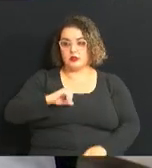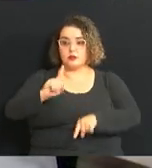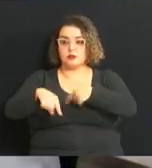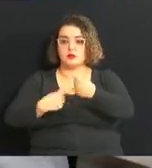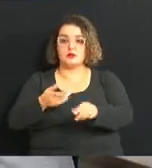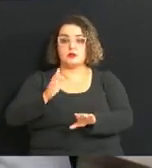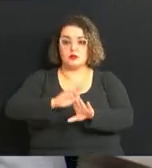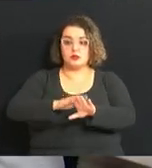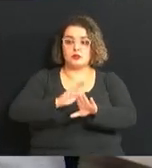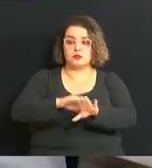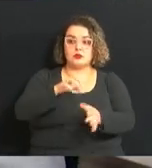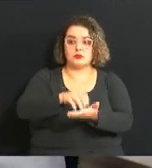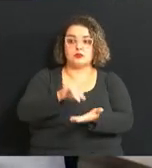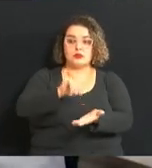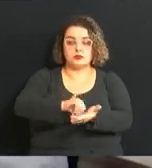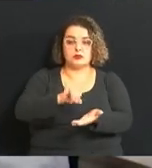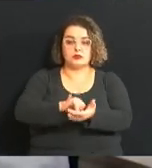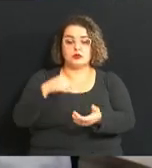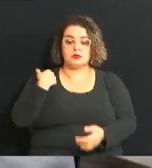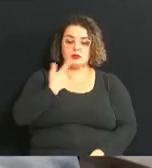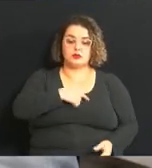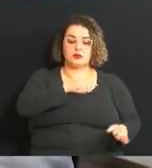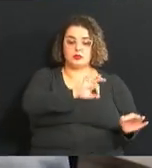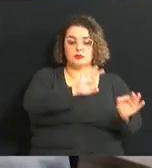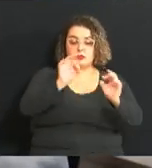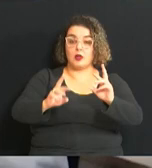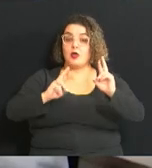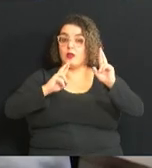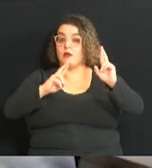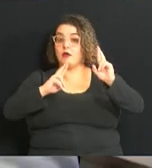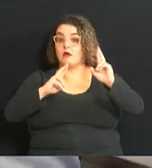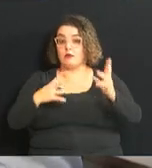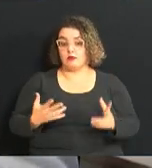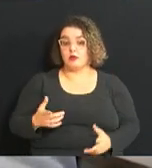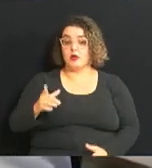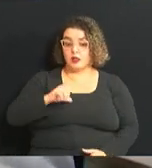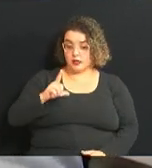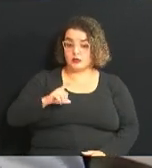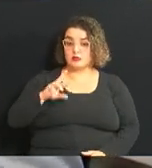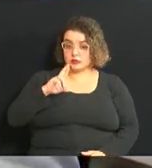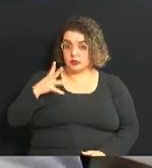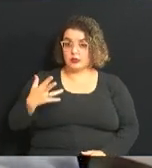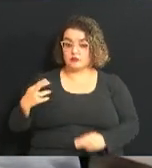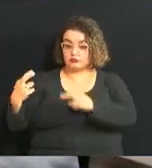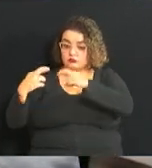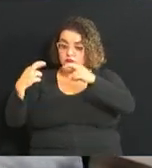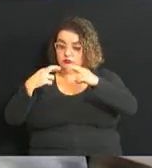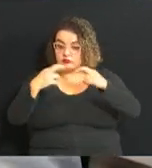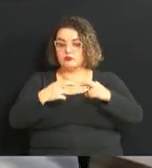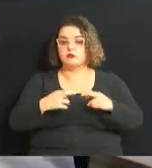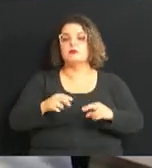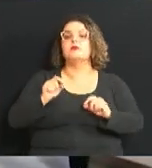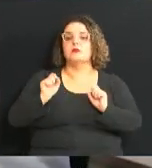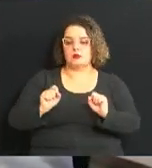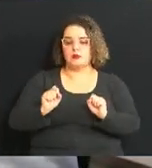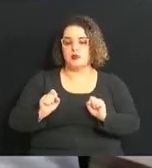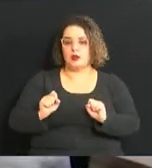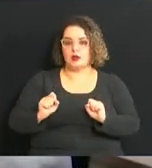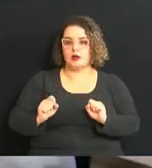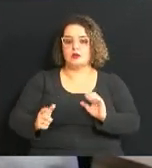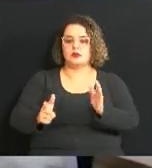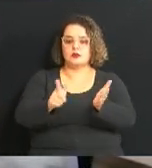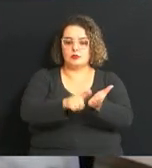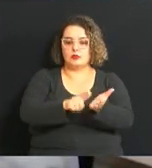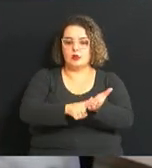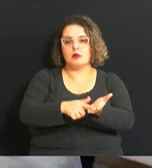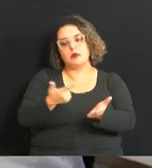no centro da cidade que nós estamos acompanhando e torcendo para que isso saia e fiscalizando para que realmente saia do papel. Então,